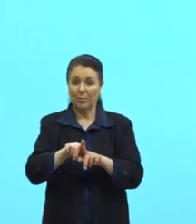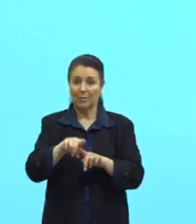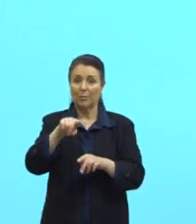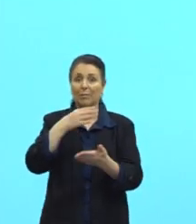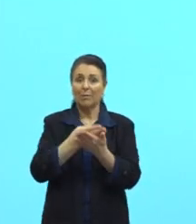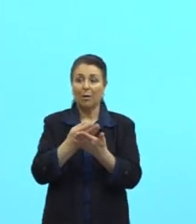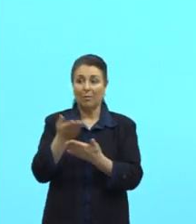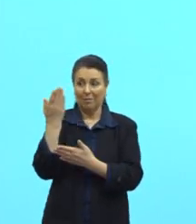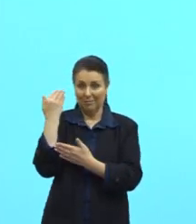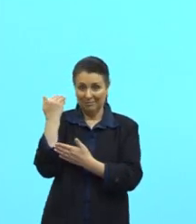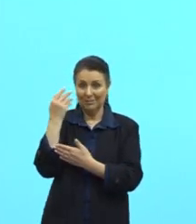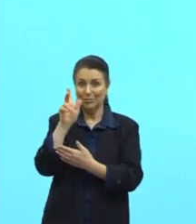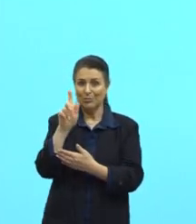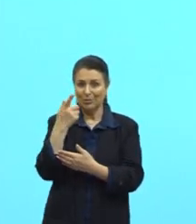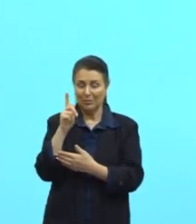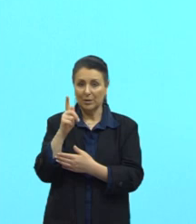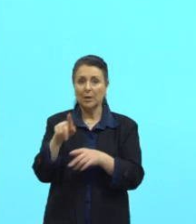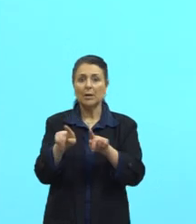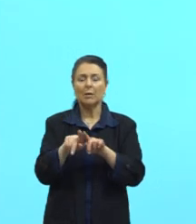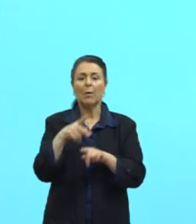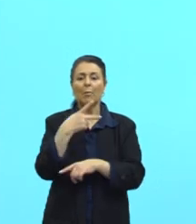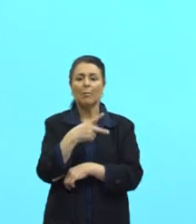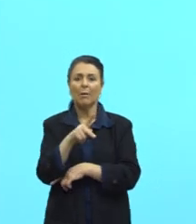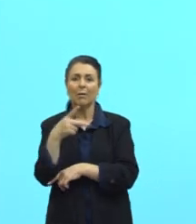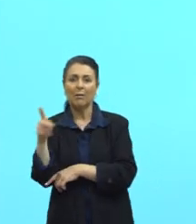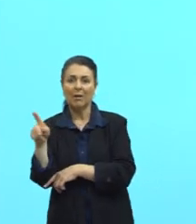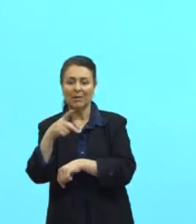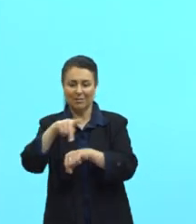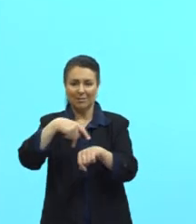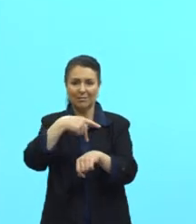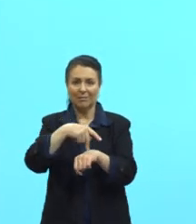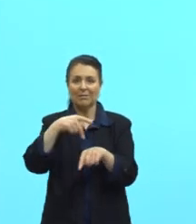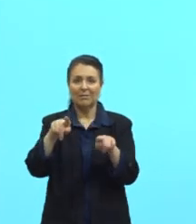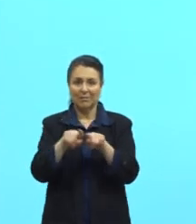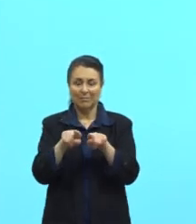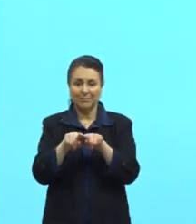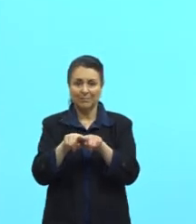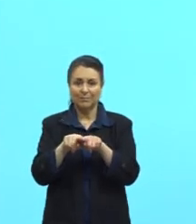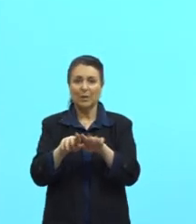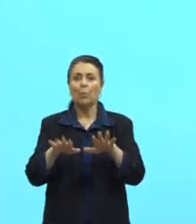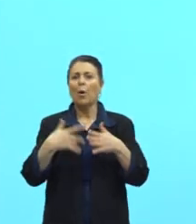passada. Vamos pegar o Paraguai que a gente não chegou a entrar, né?